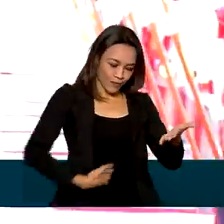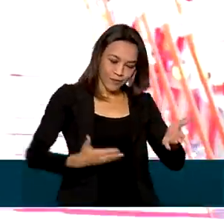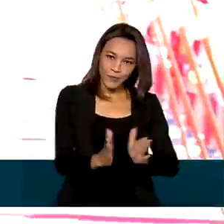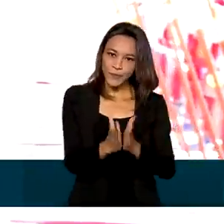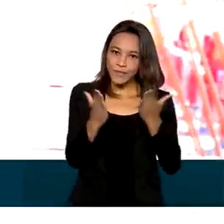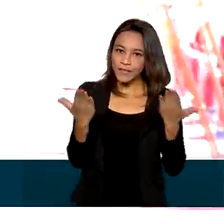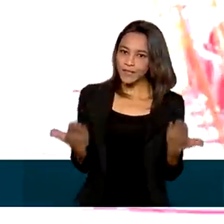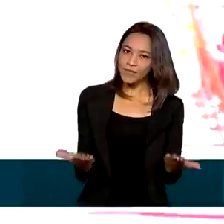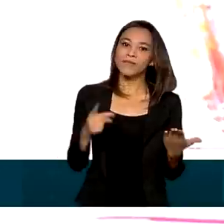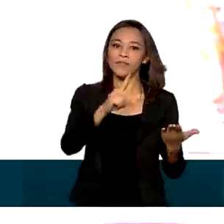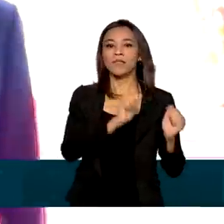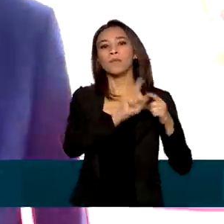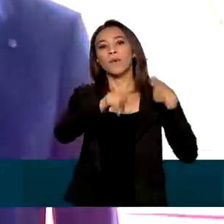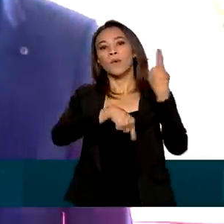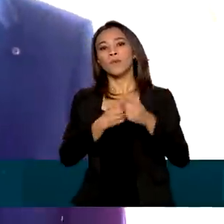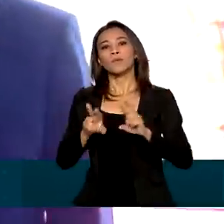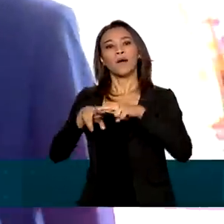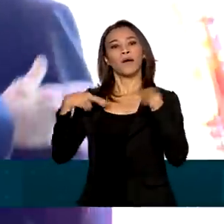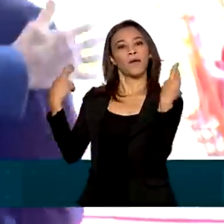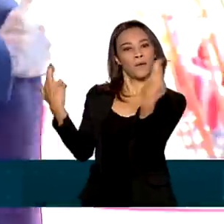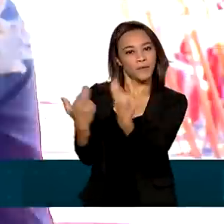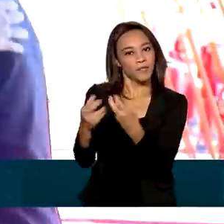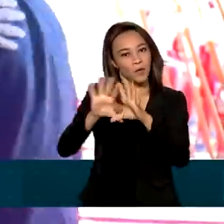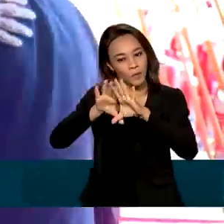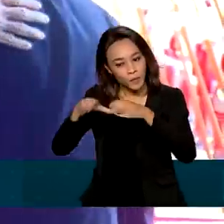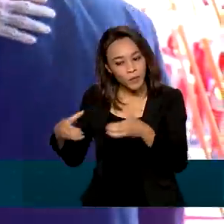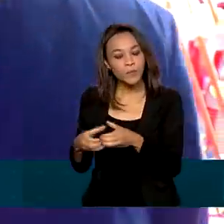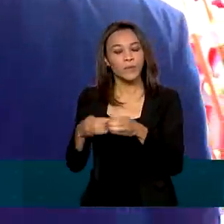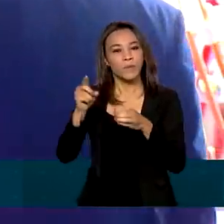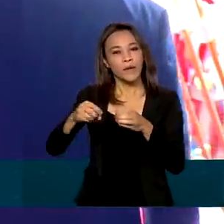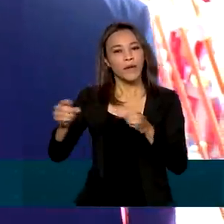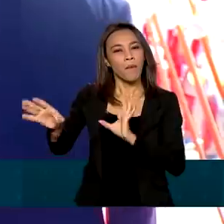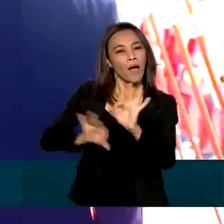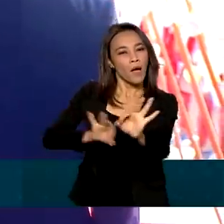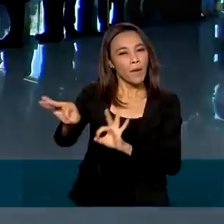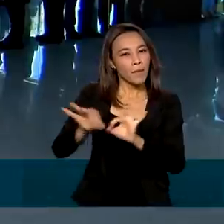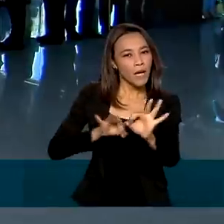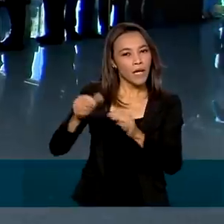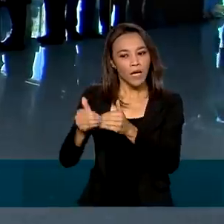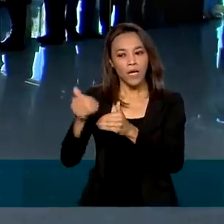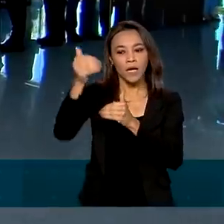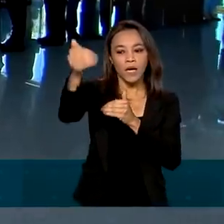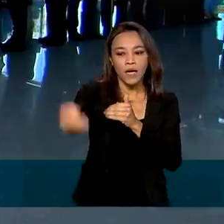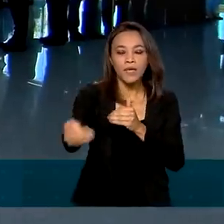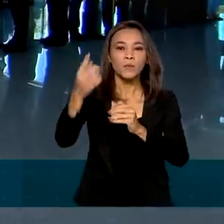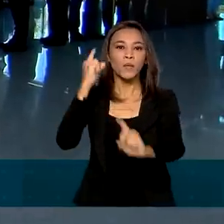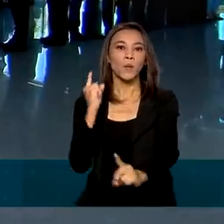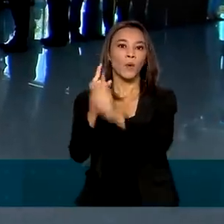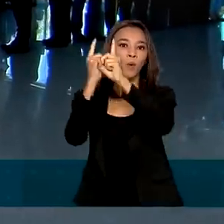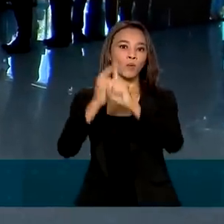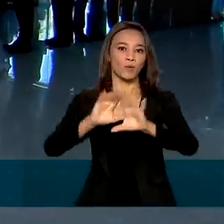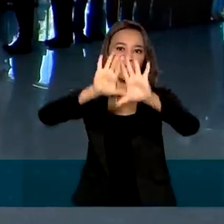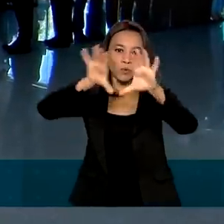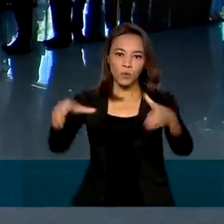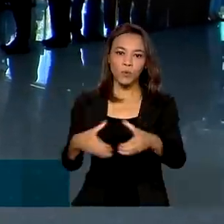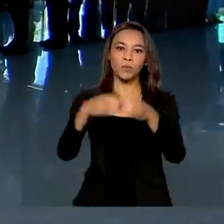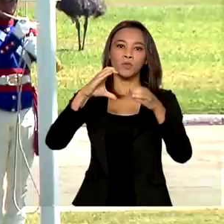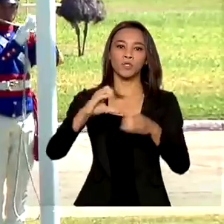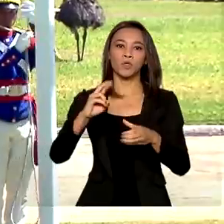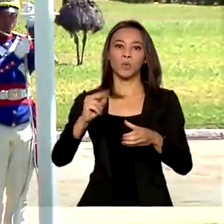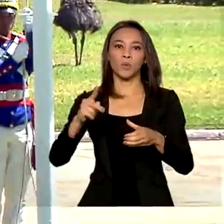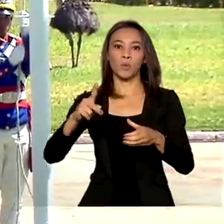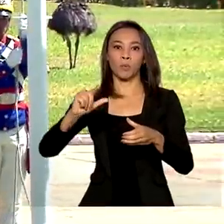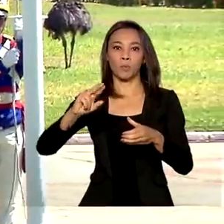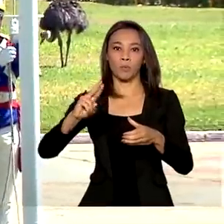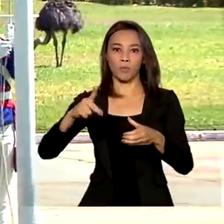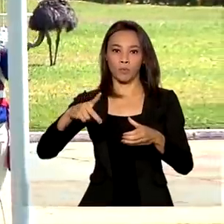numa agenda interna, etapa de preparação para a próxima reunião de Cúpula Brasil-Portugal e as celebrações dos 200